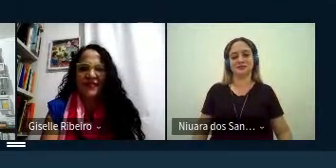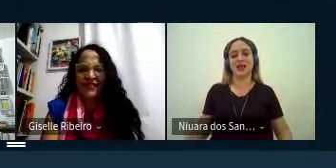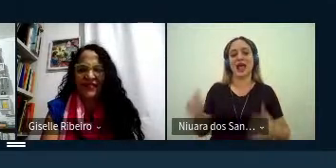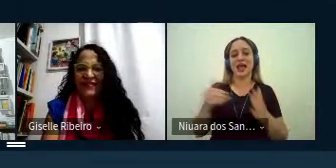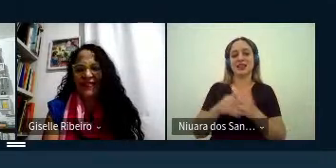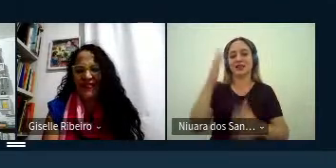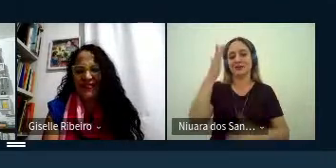tchau